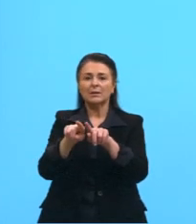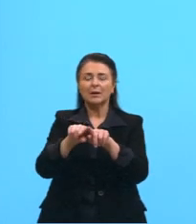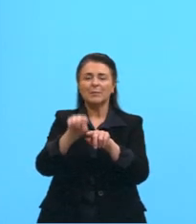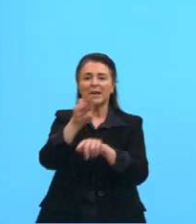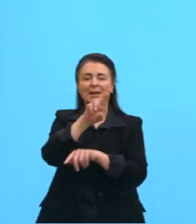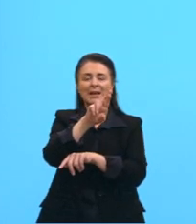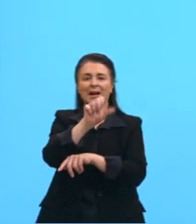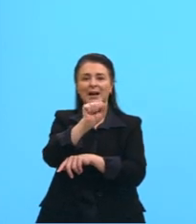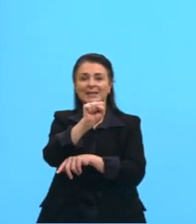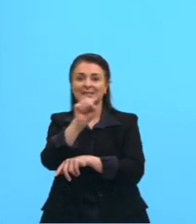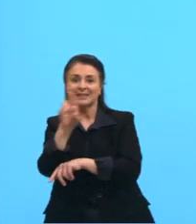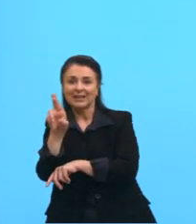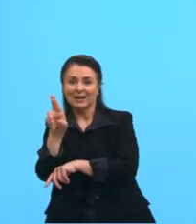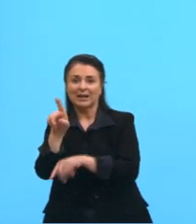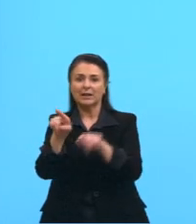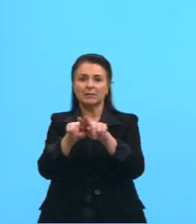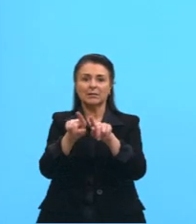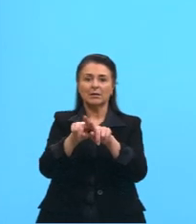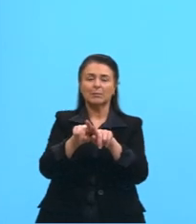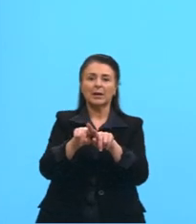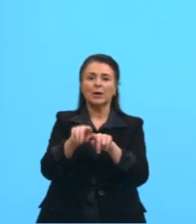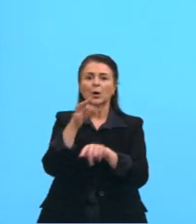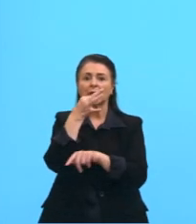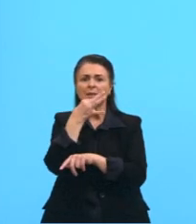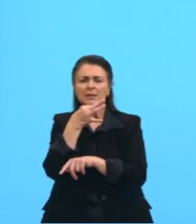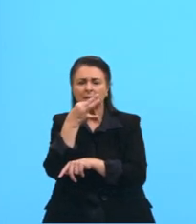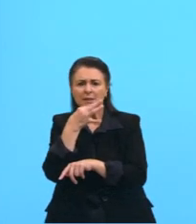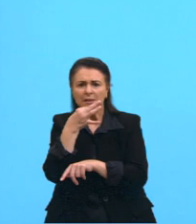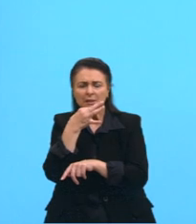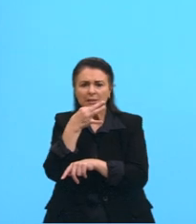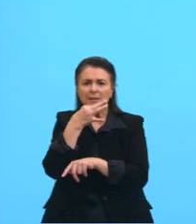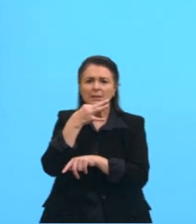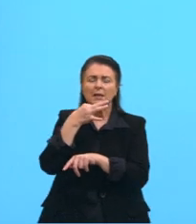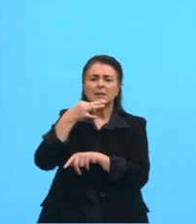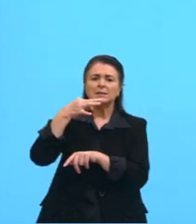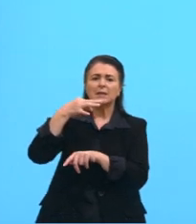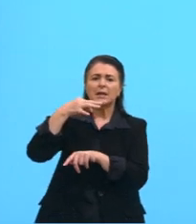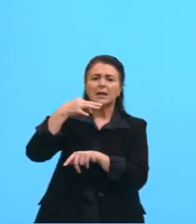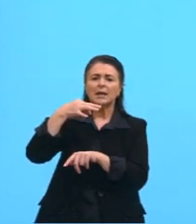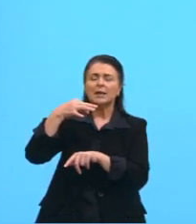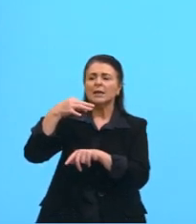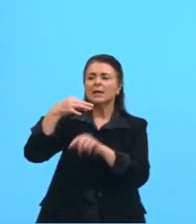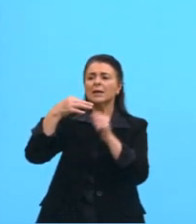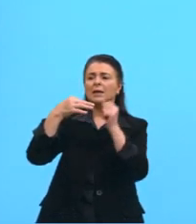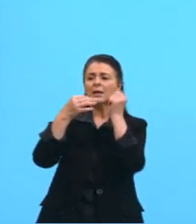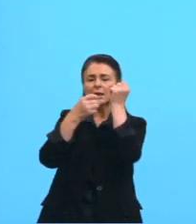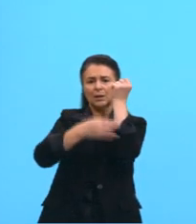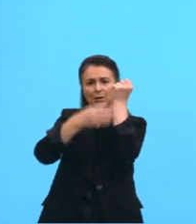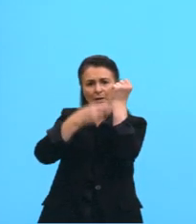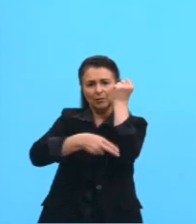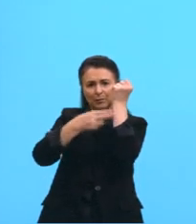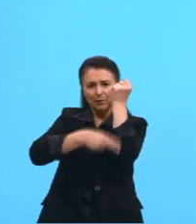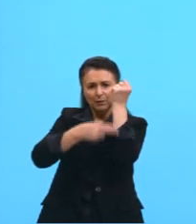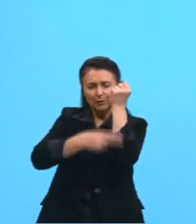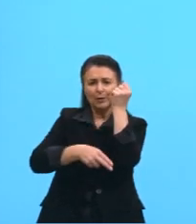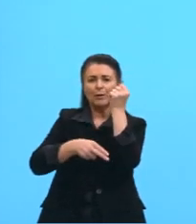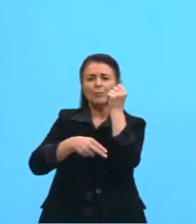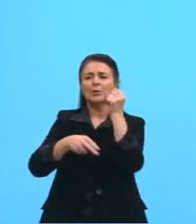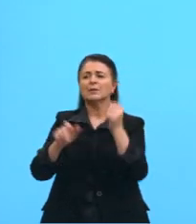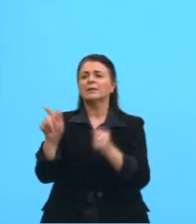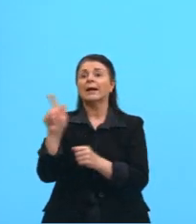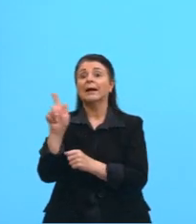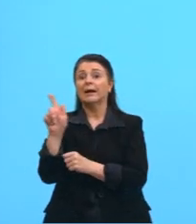Olha que interessante aqui, fica Caxias, Nova Petrópolis, Canela, Gramado. E quando a gente chega no topo desse